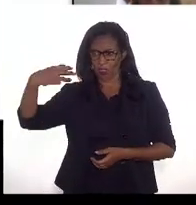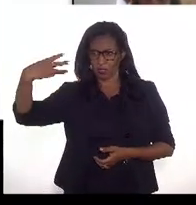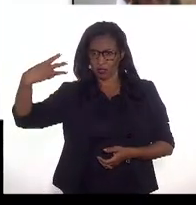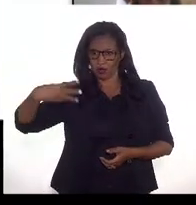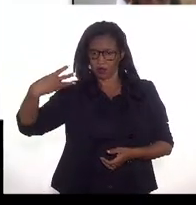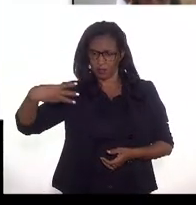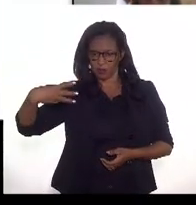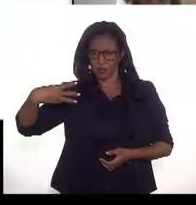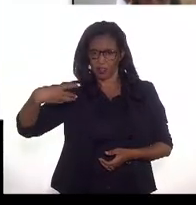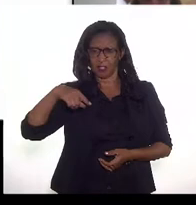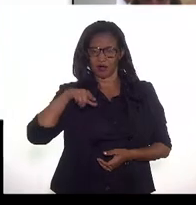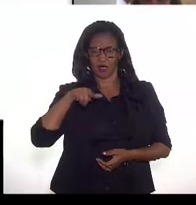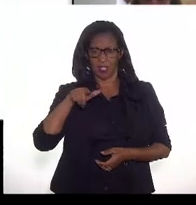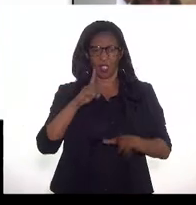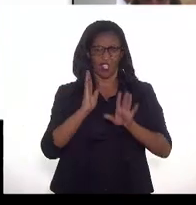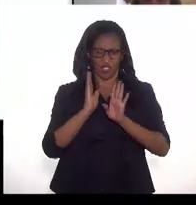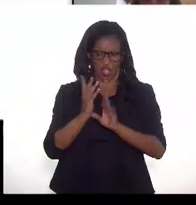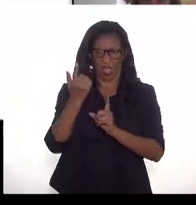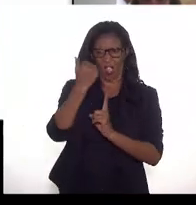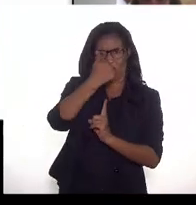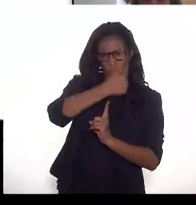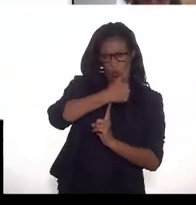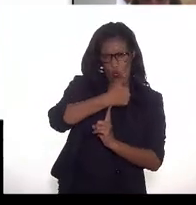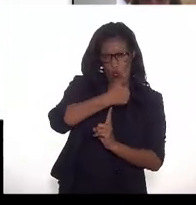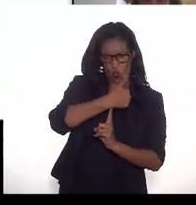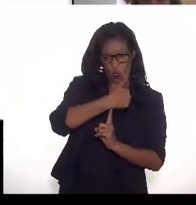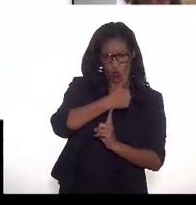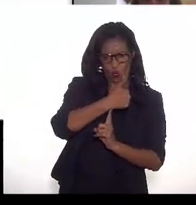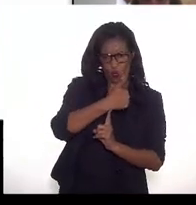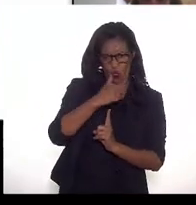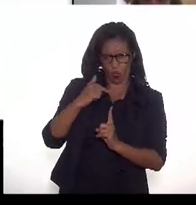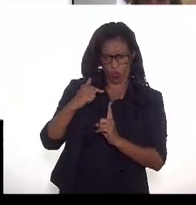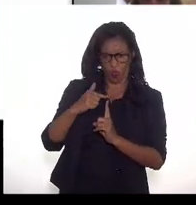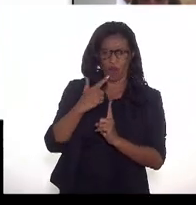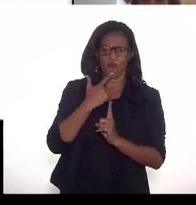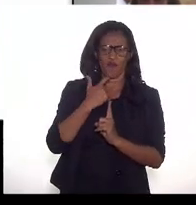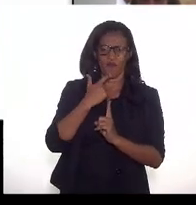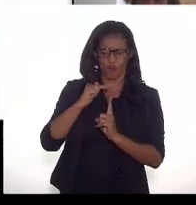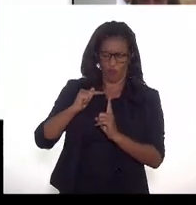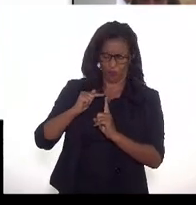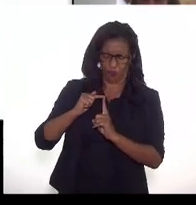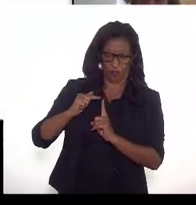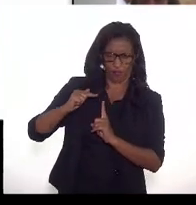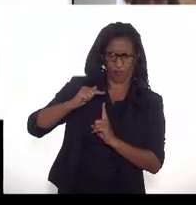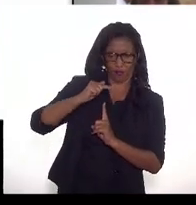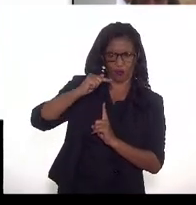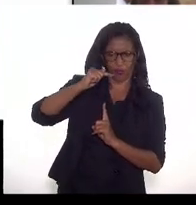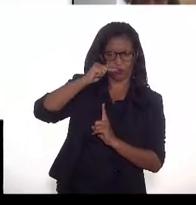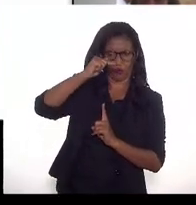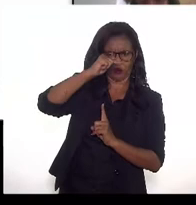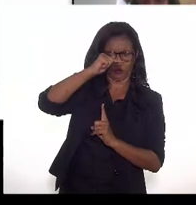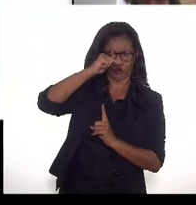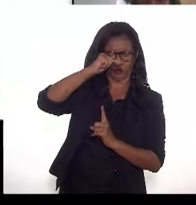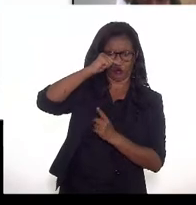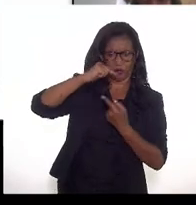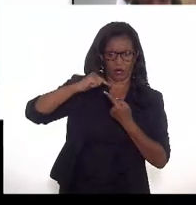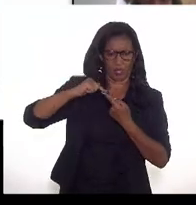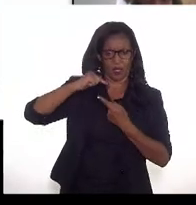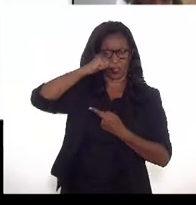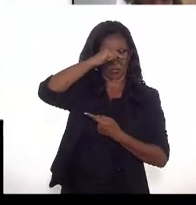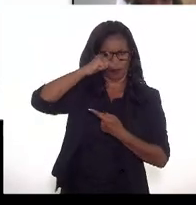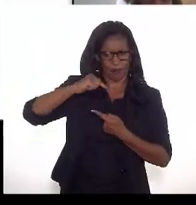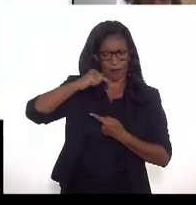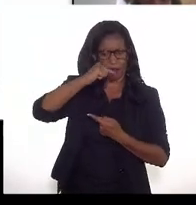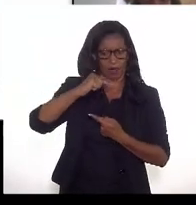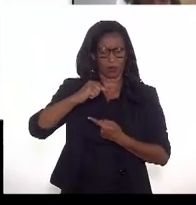aqui a gente tem aqui o rota 1, que ele tem um trecho aqui, o primeiro trecho, até vestirão com 10 milhões de metros de capacidade,